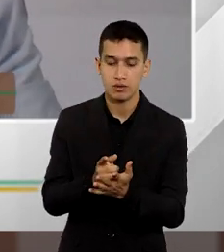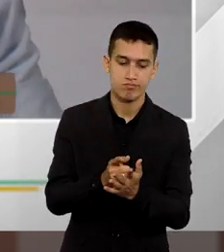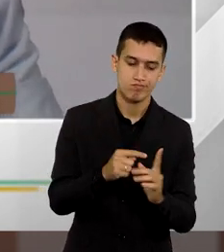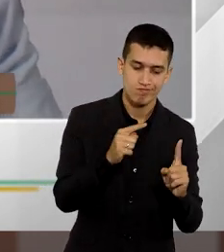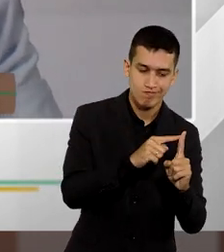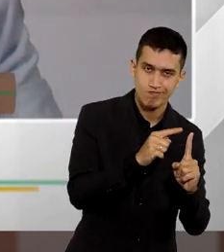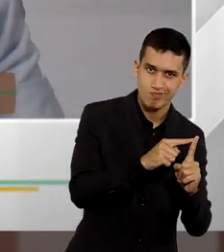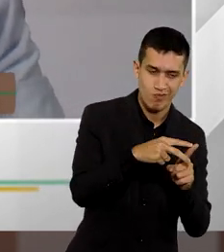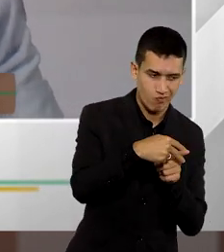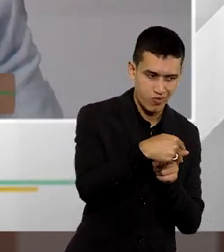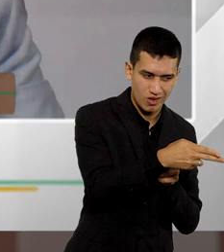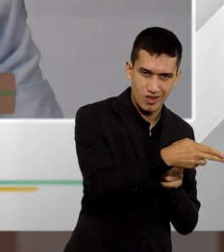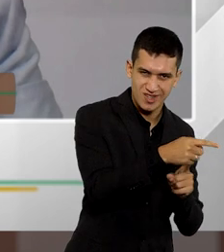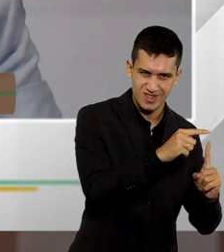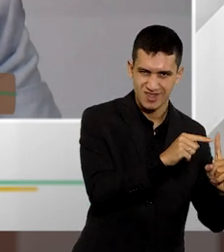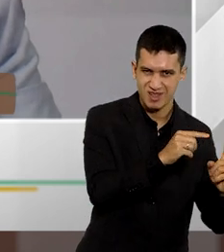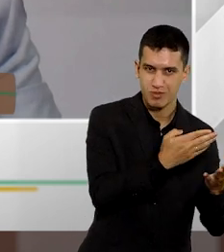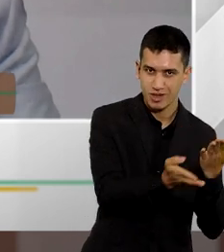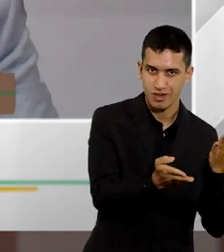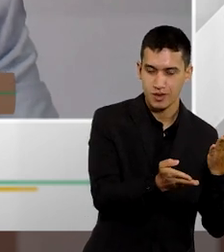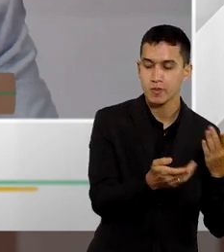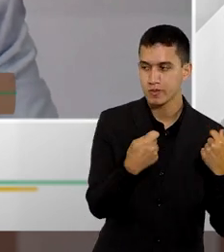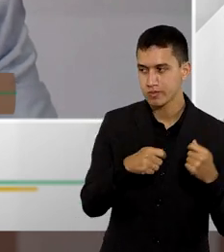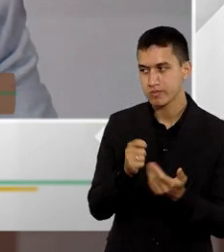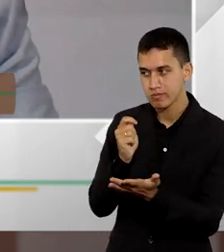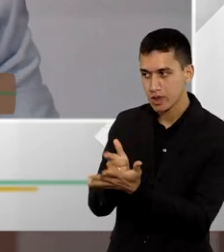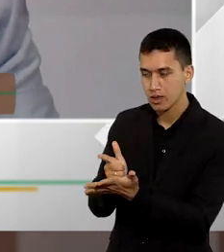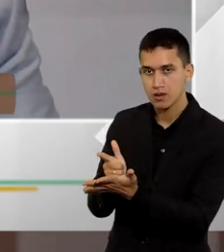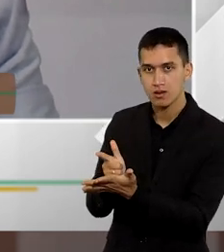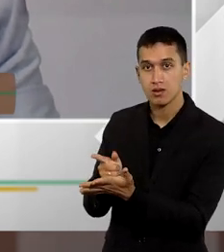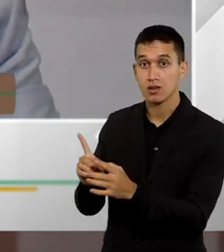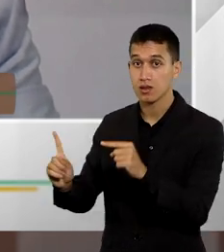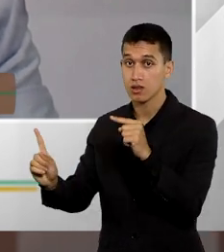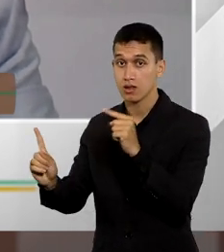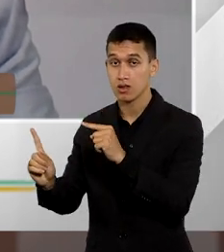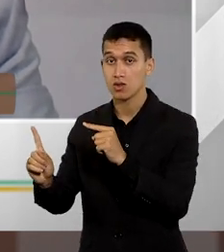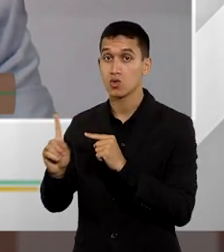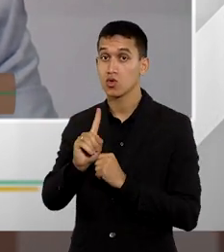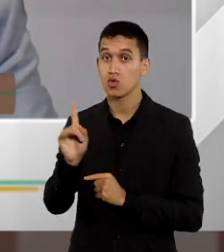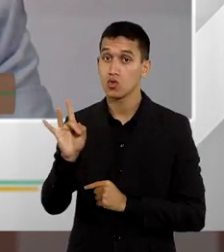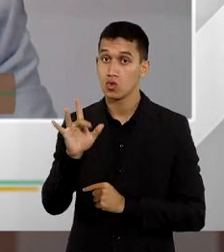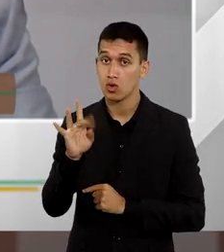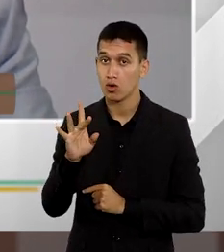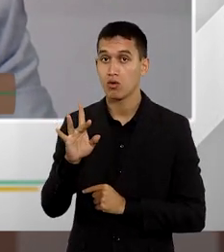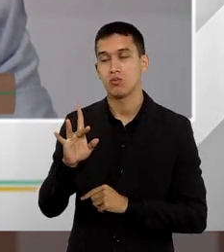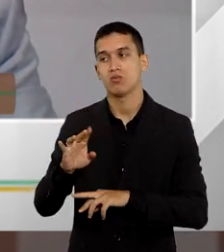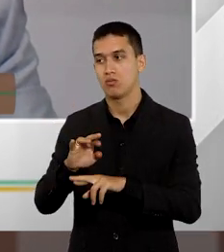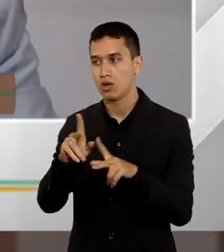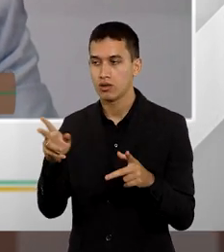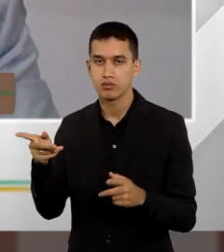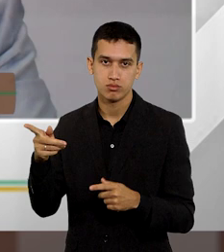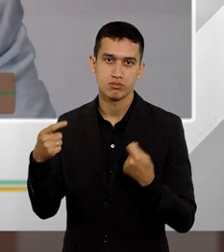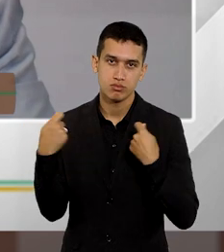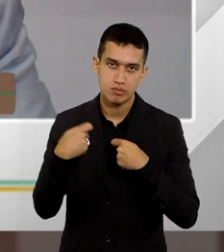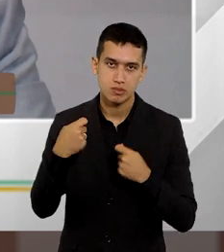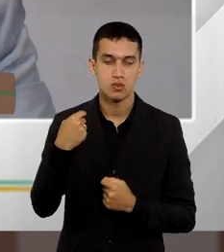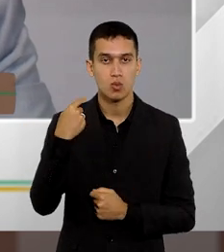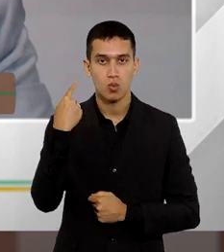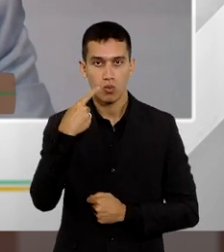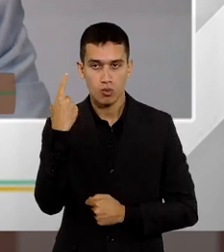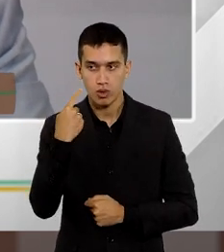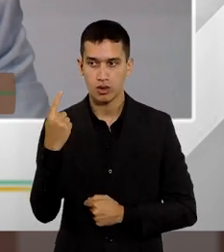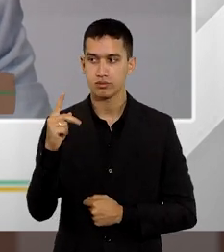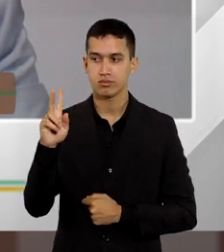para o intuito não apenas de ressarcir a vencedora pelos honorários que ela eventualmente tenha